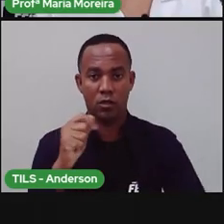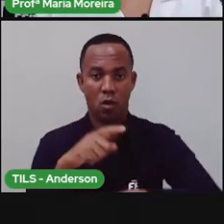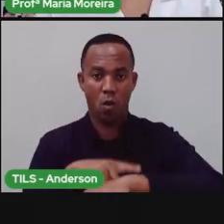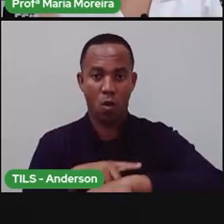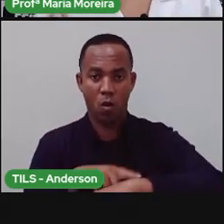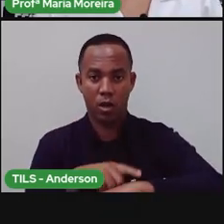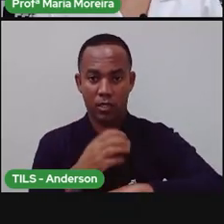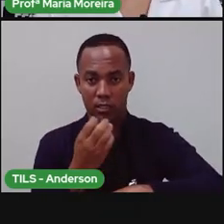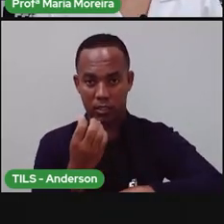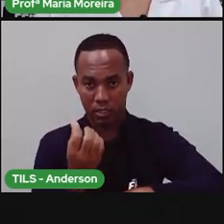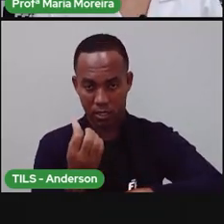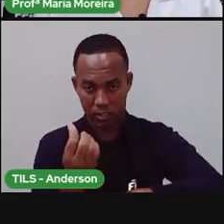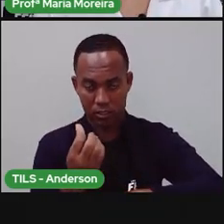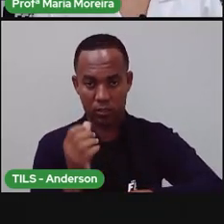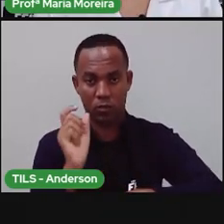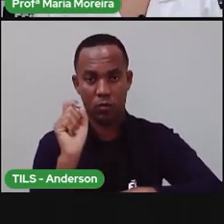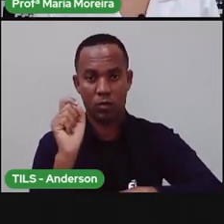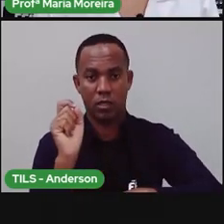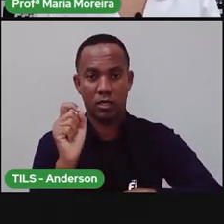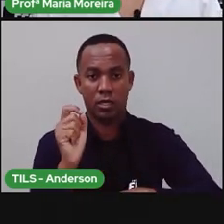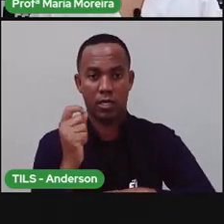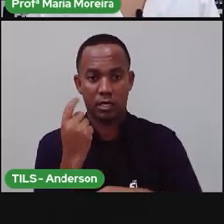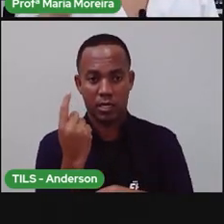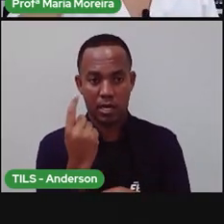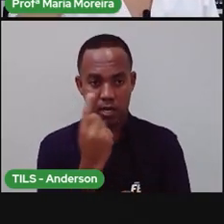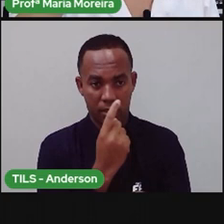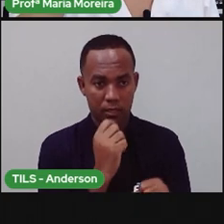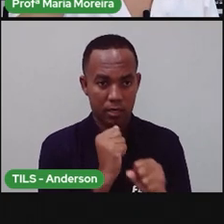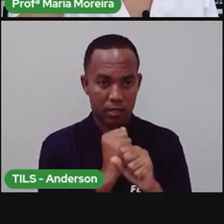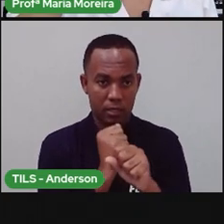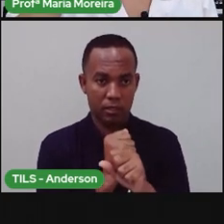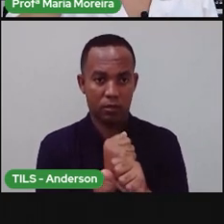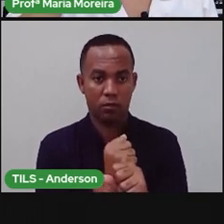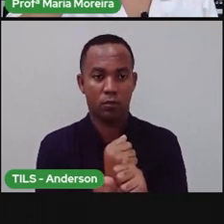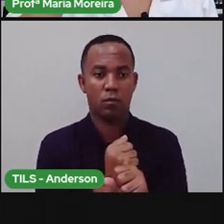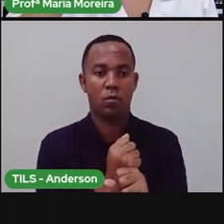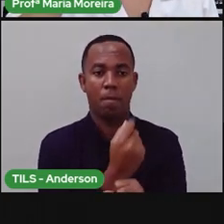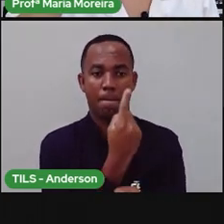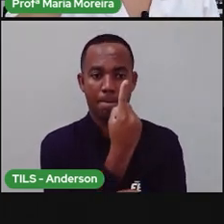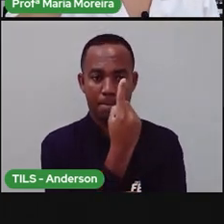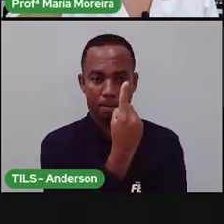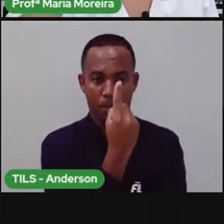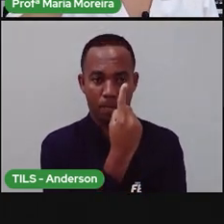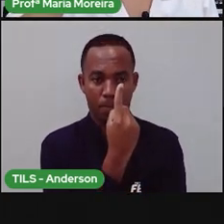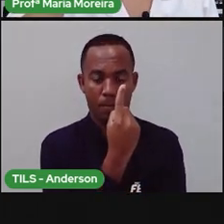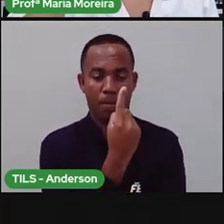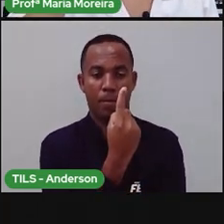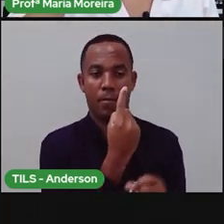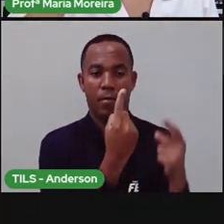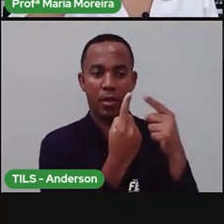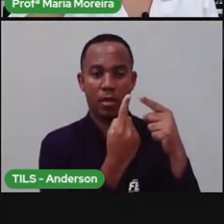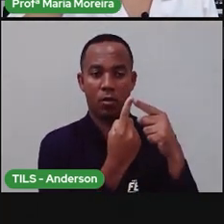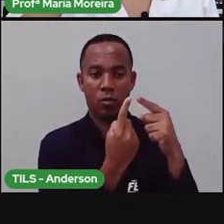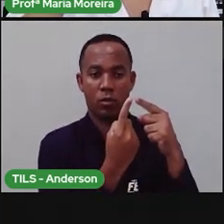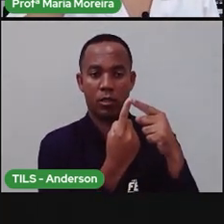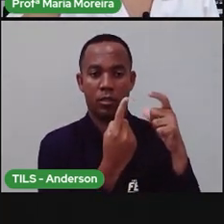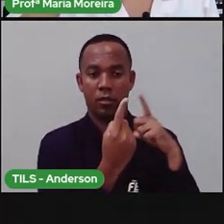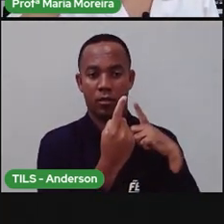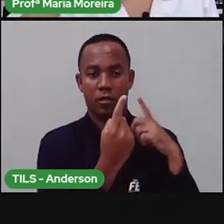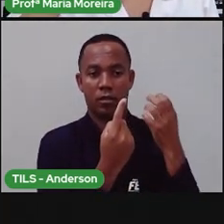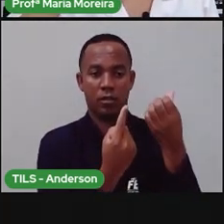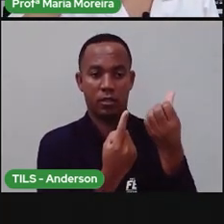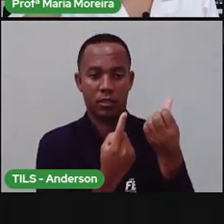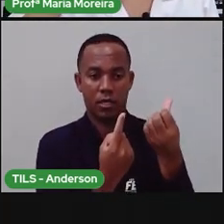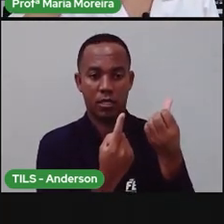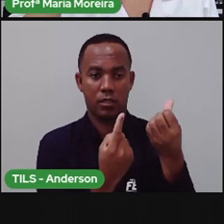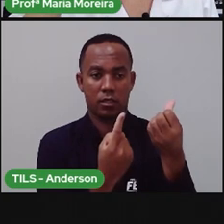eu vou pegar essas 6 horas, né? De cada ano. Primeiro ano, sobrou quantas horas? 6, né? Com